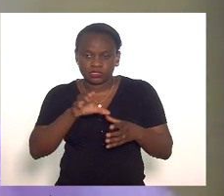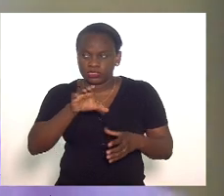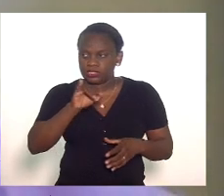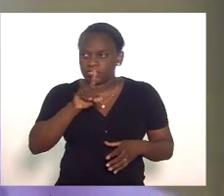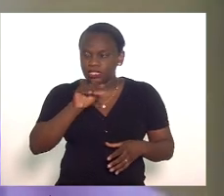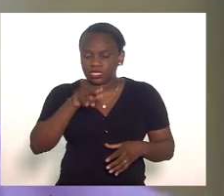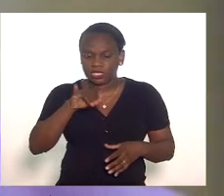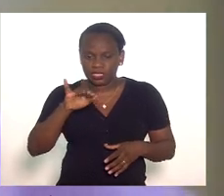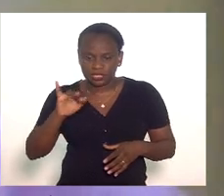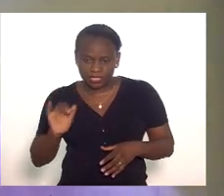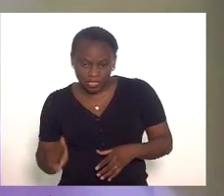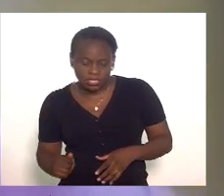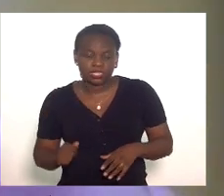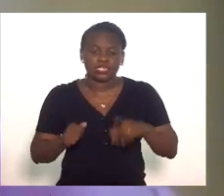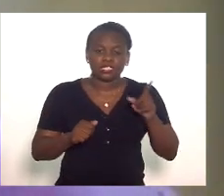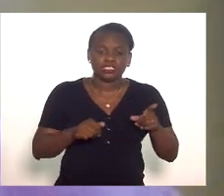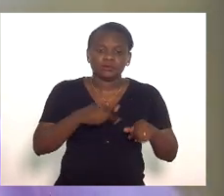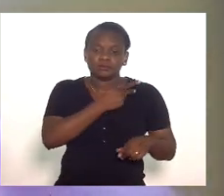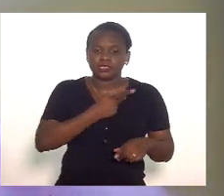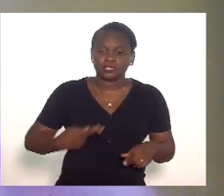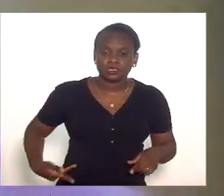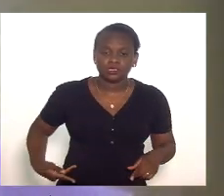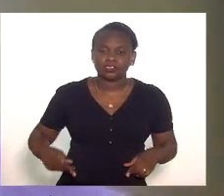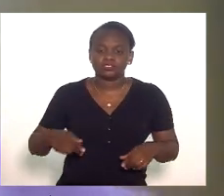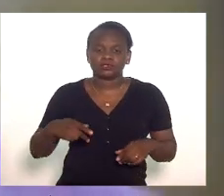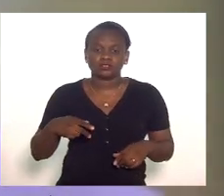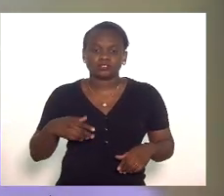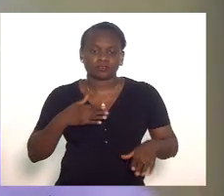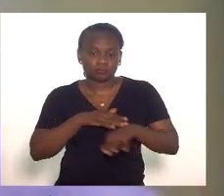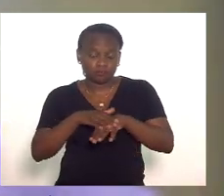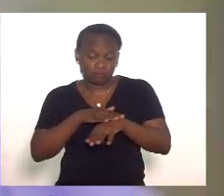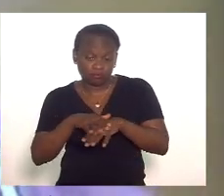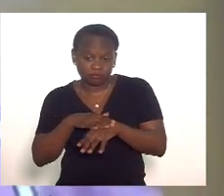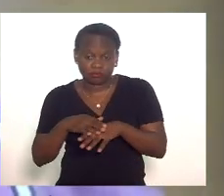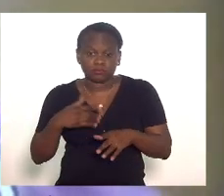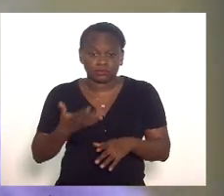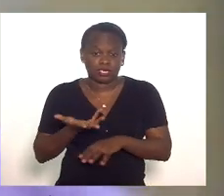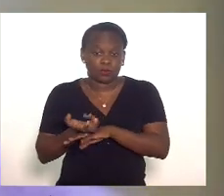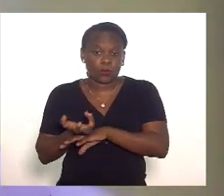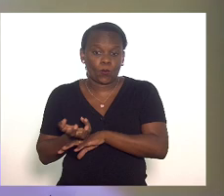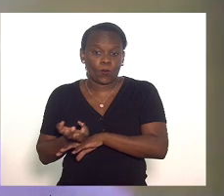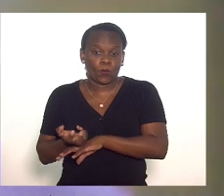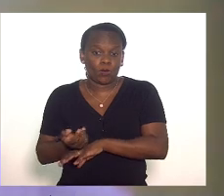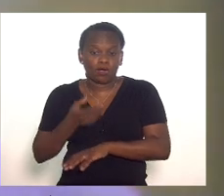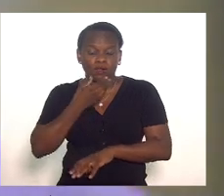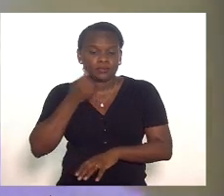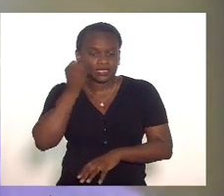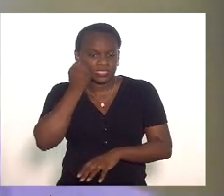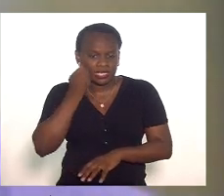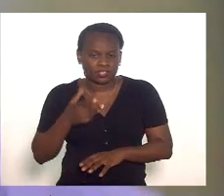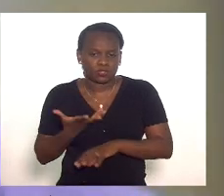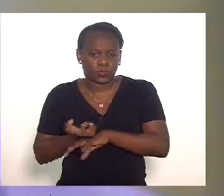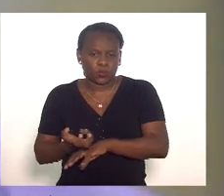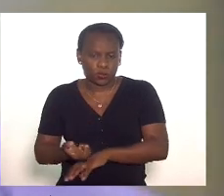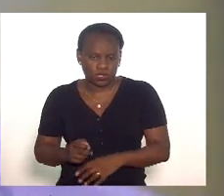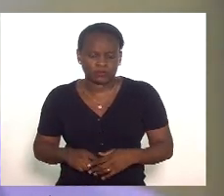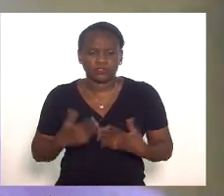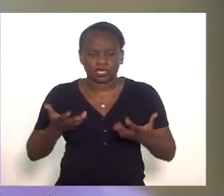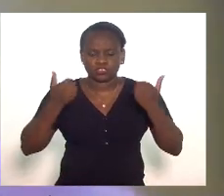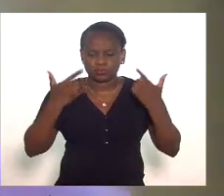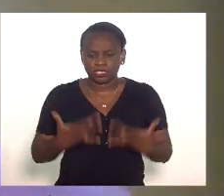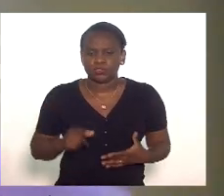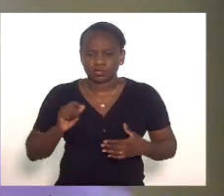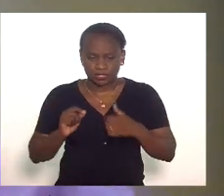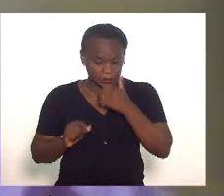e o presidente da república conversa que foi gravada pelo senador eu quero aqui dizer o seguinte em primeiro lugar